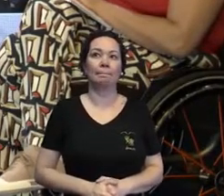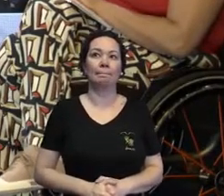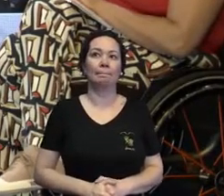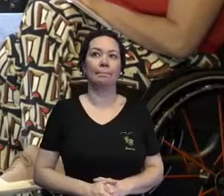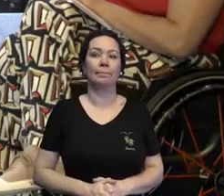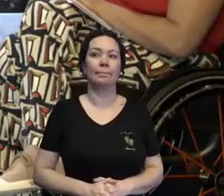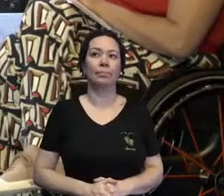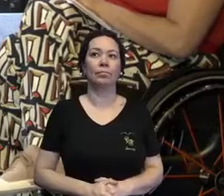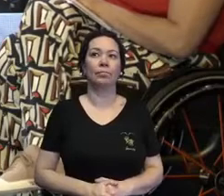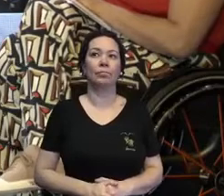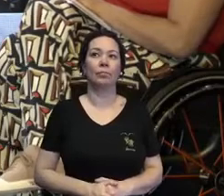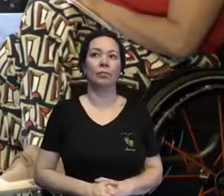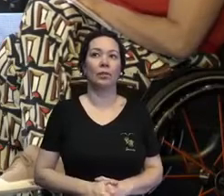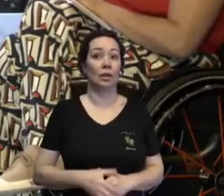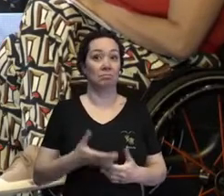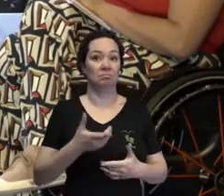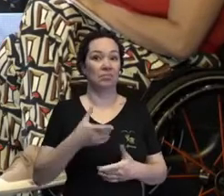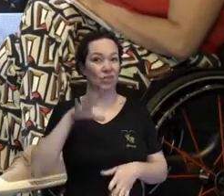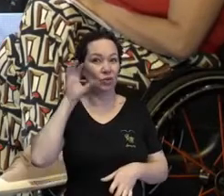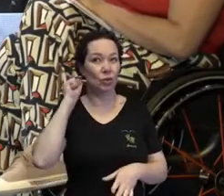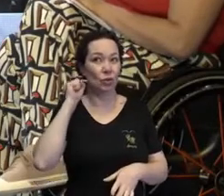Será que a Lu nos escuta?